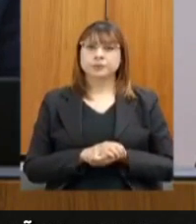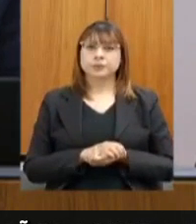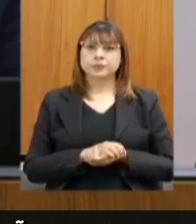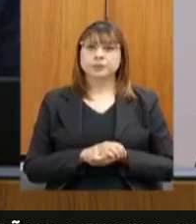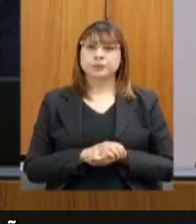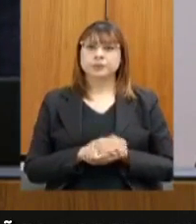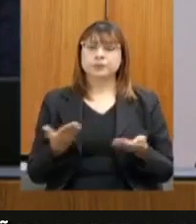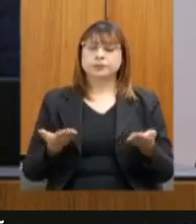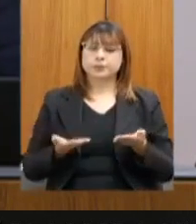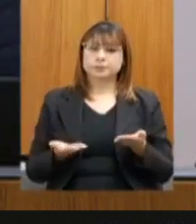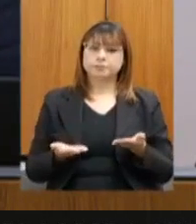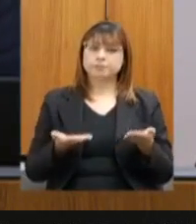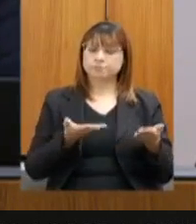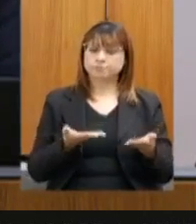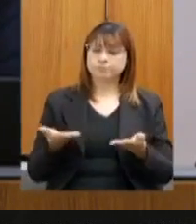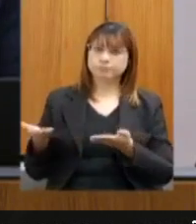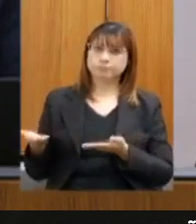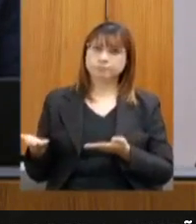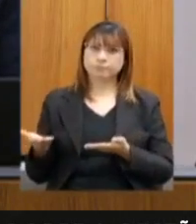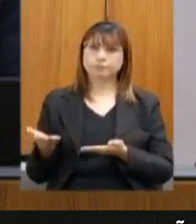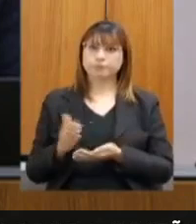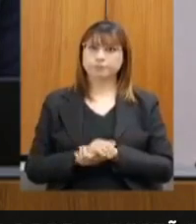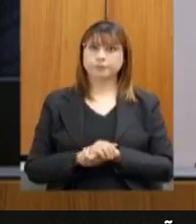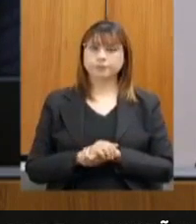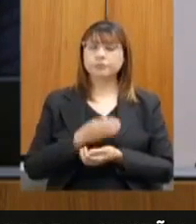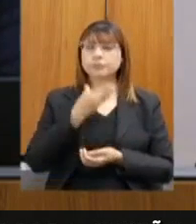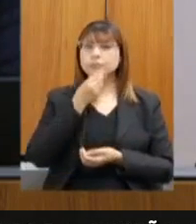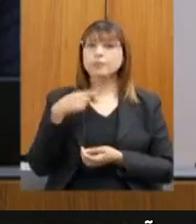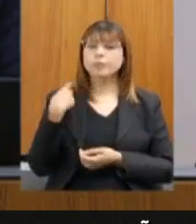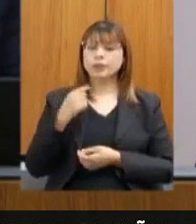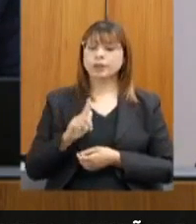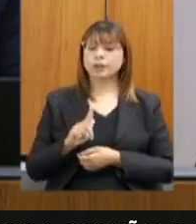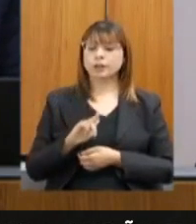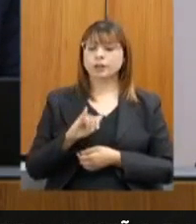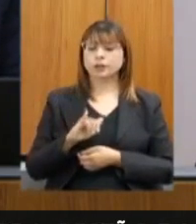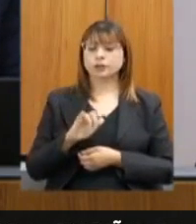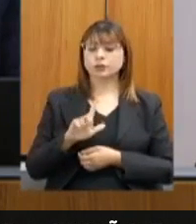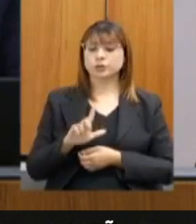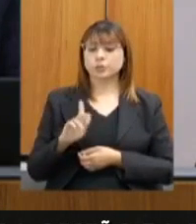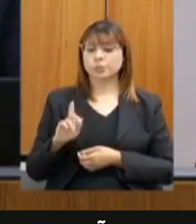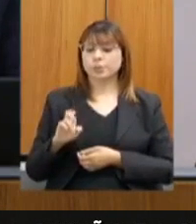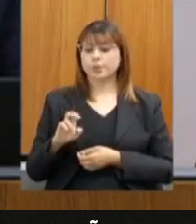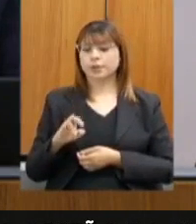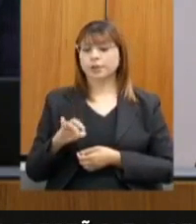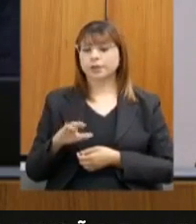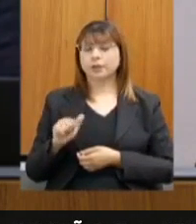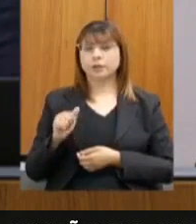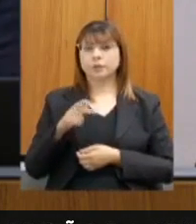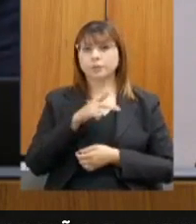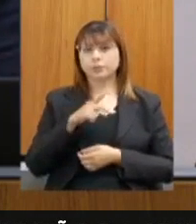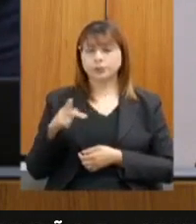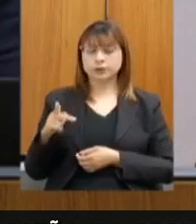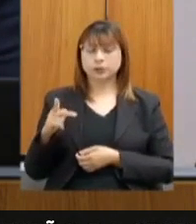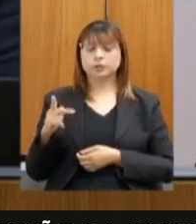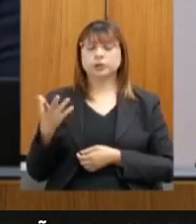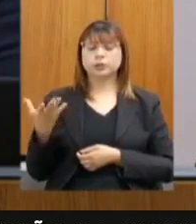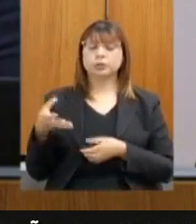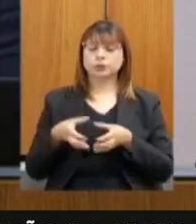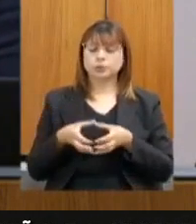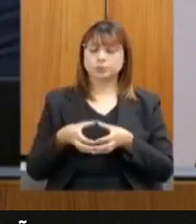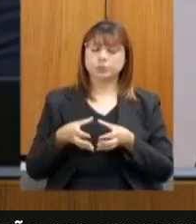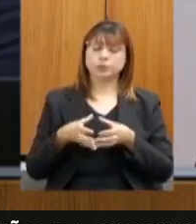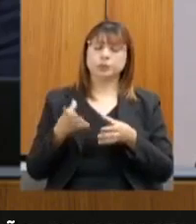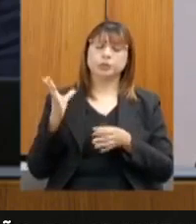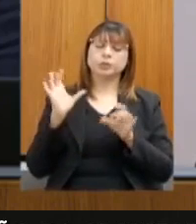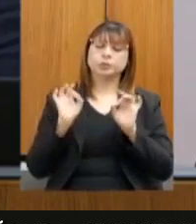a palavra ao deputado Gil Pereira, presidente da Comissão Extraordinária das